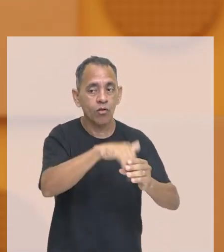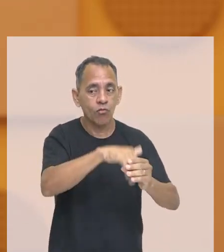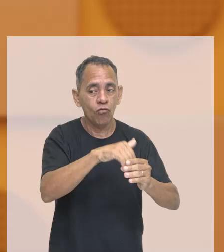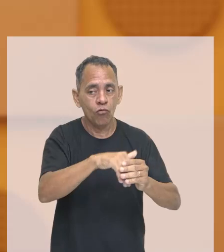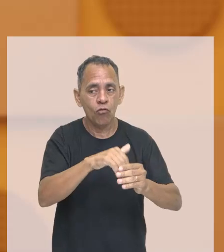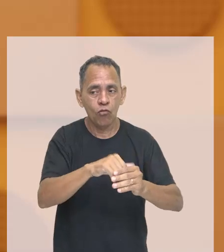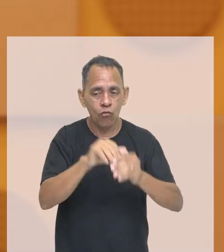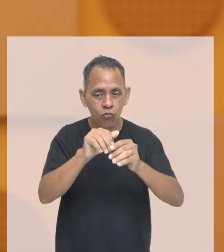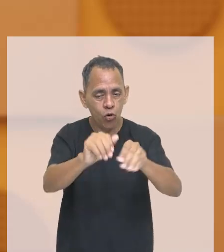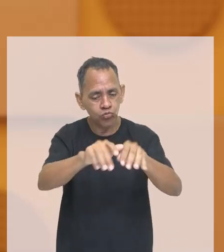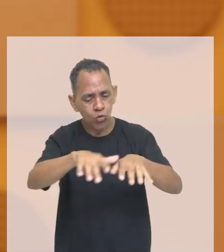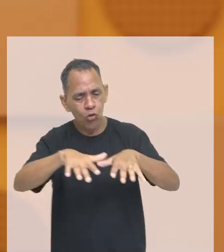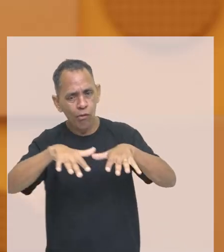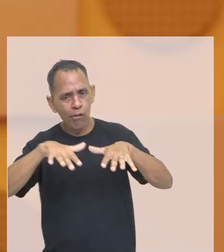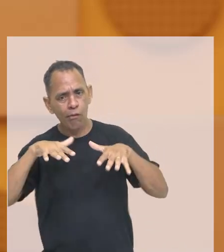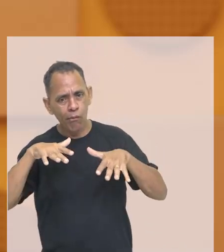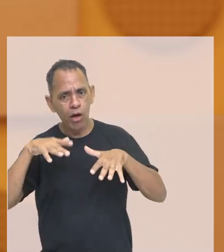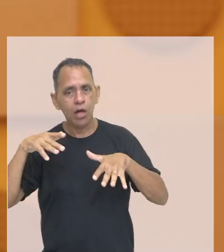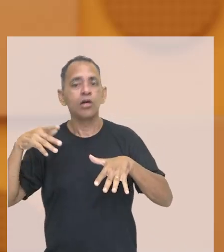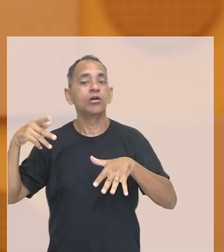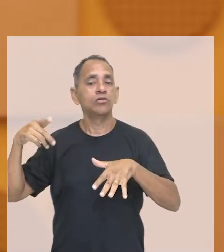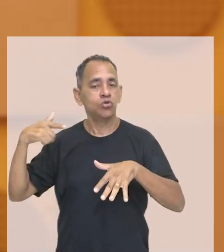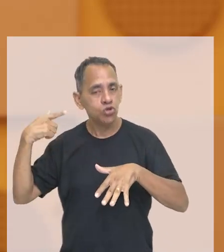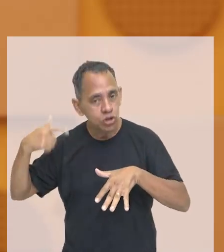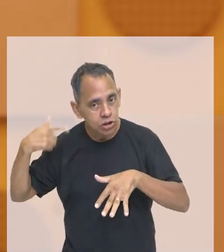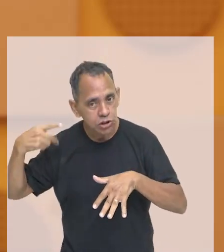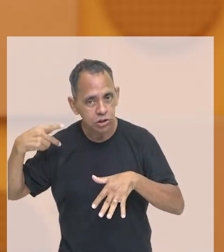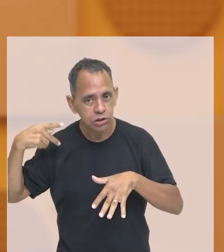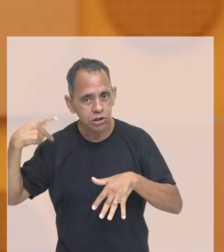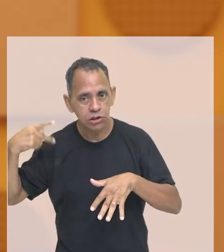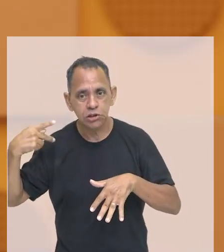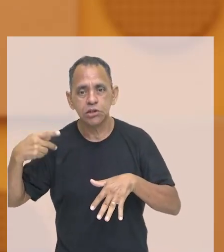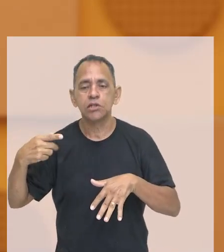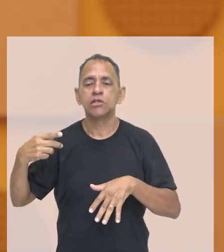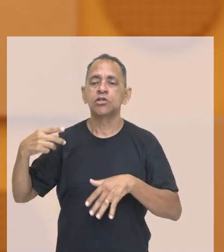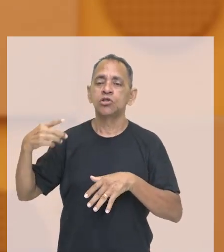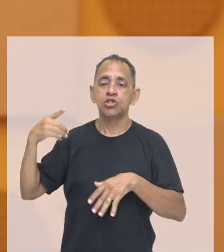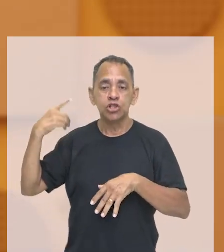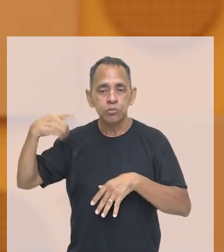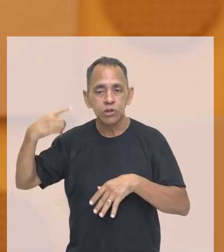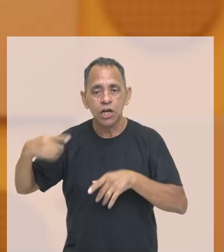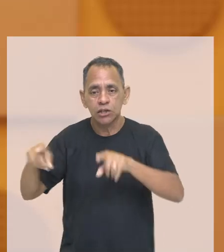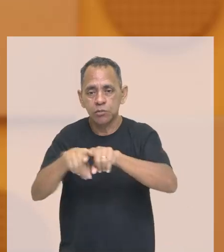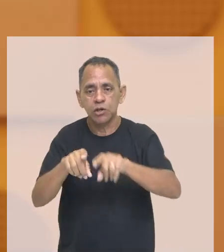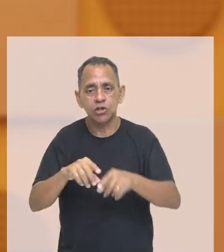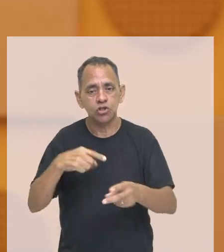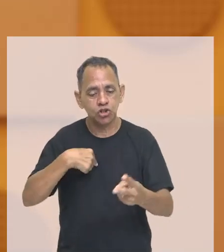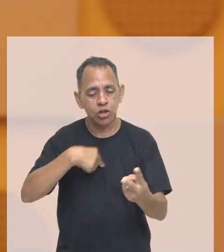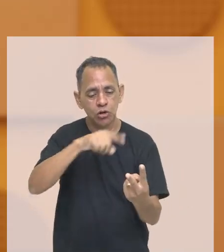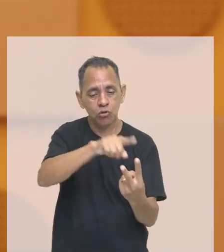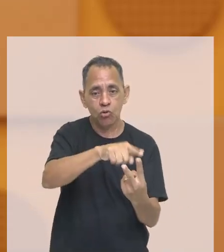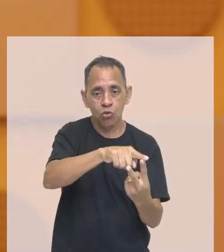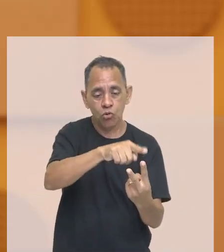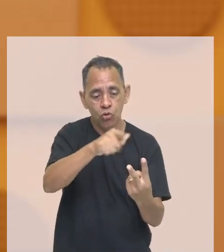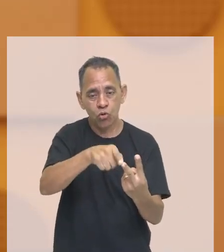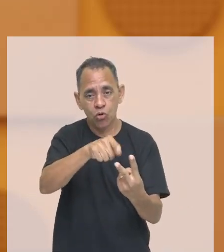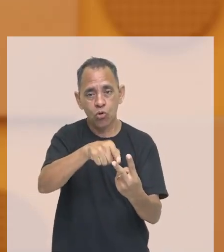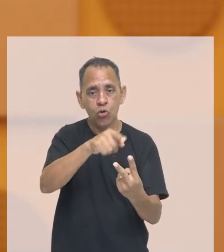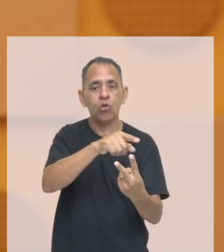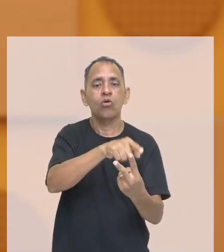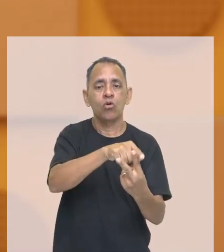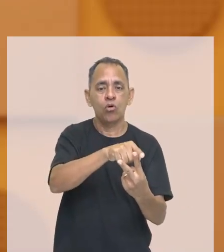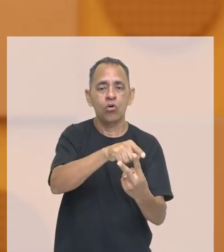existiam apenas dois partidos políticos. Um de situação, pró-governo, e o outro com uma